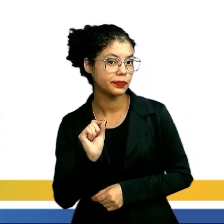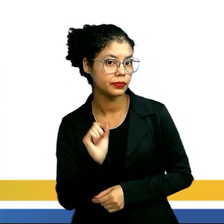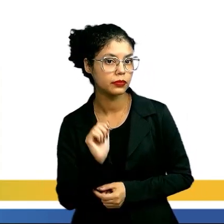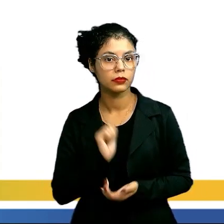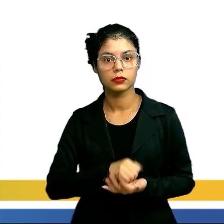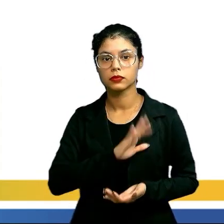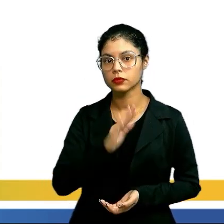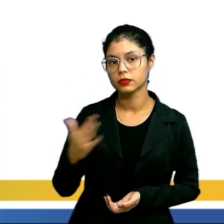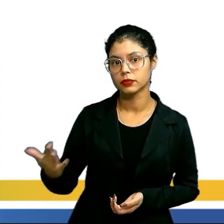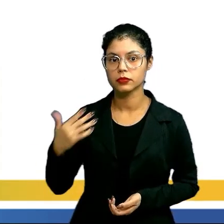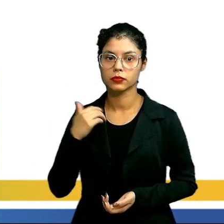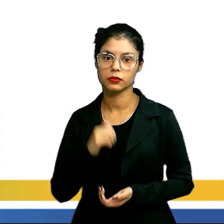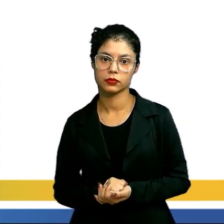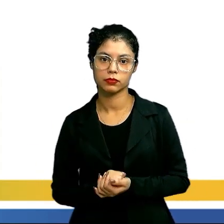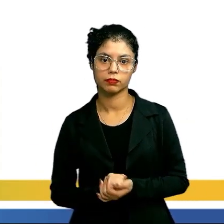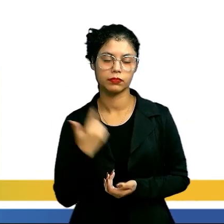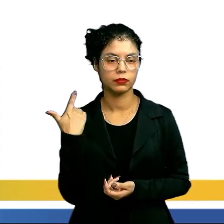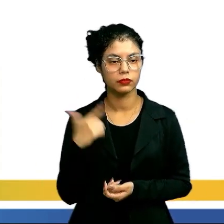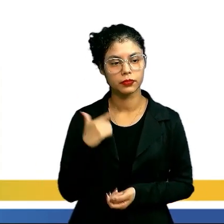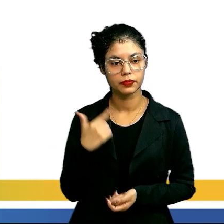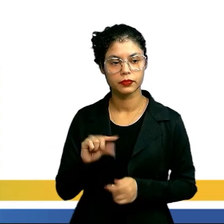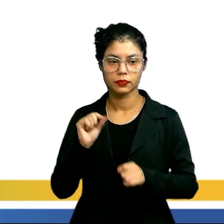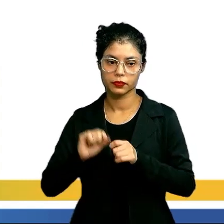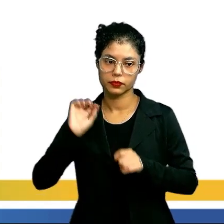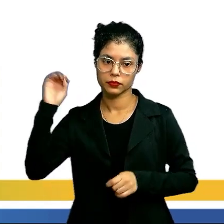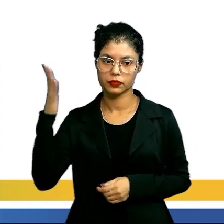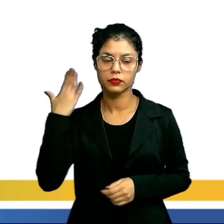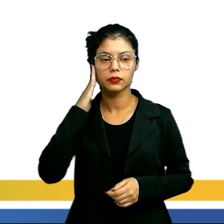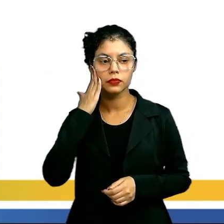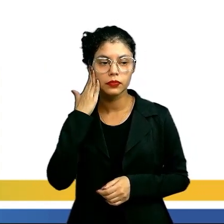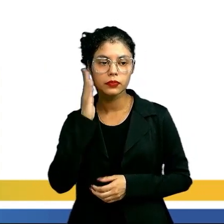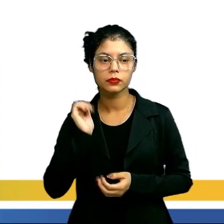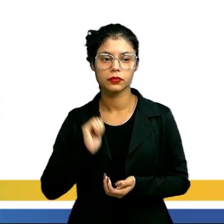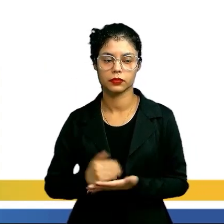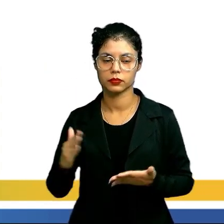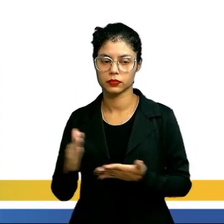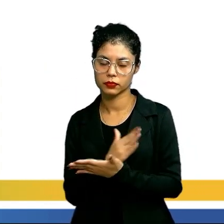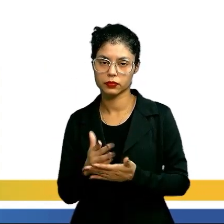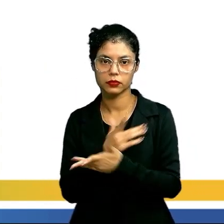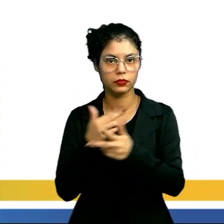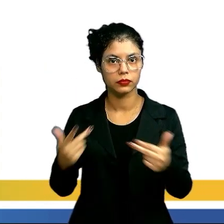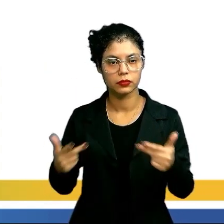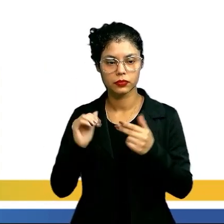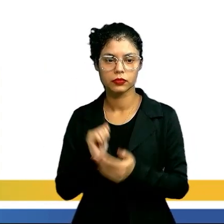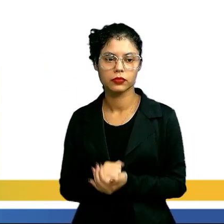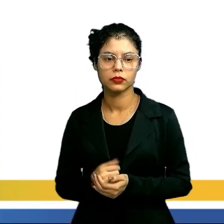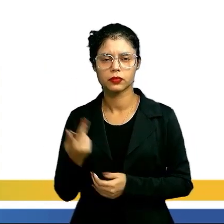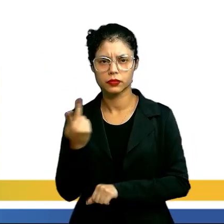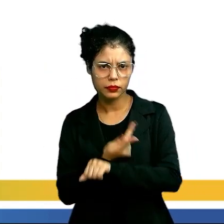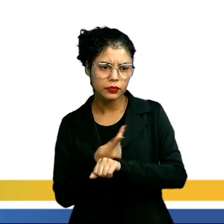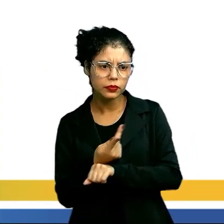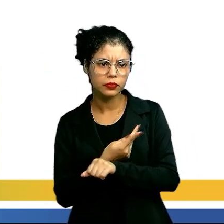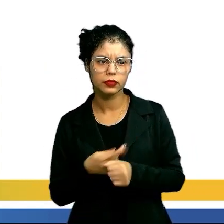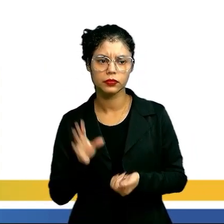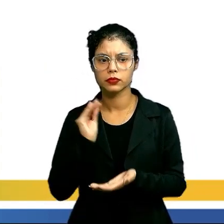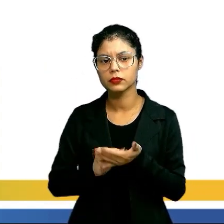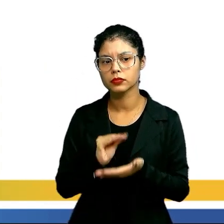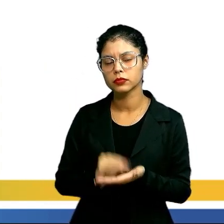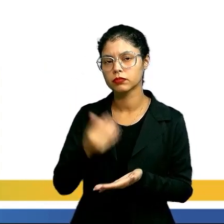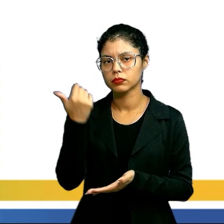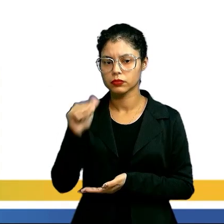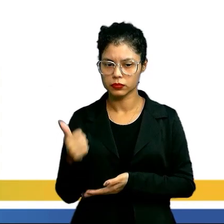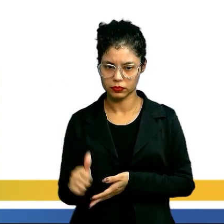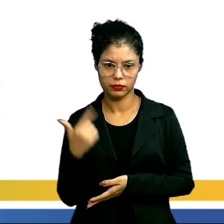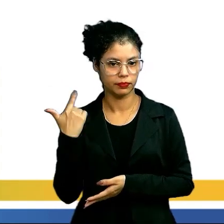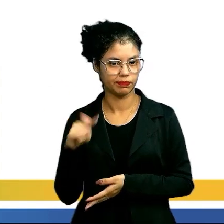quando não somos capazes de entender alguma coisa, procuramos desvalorizá